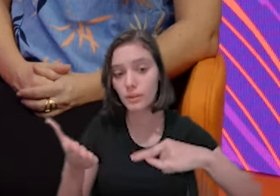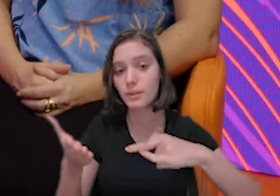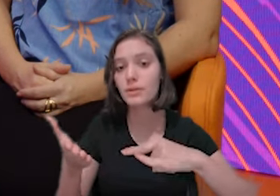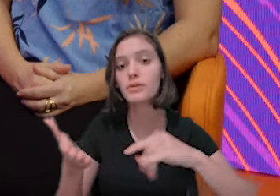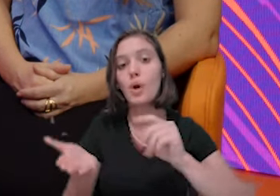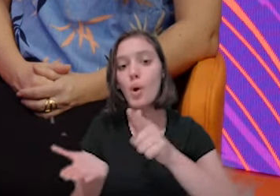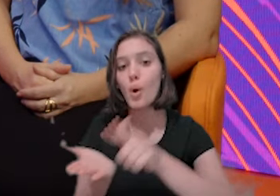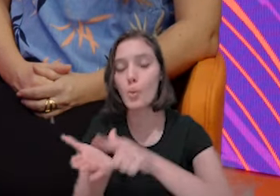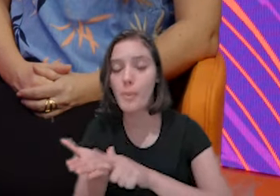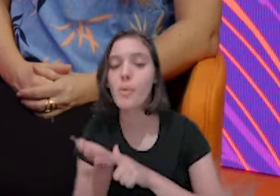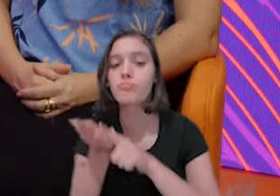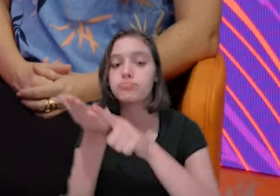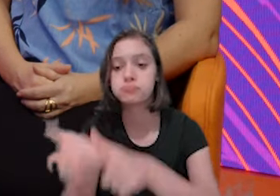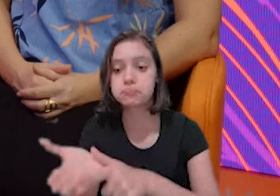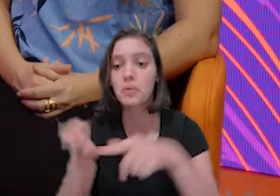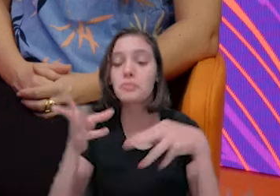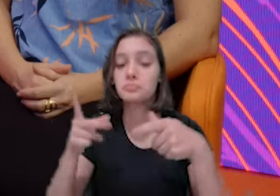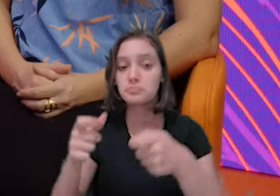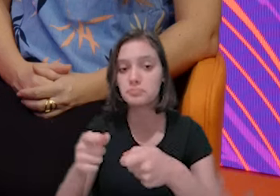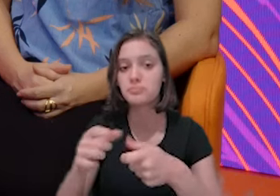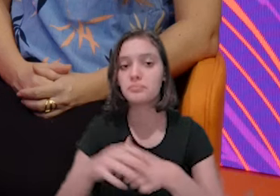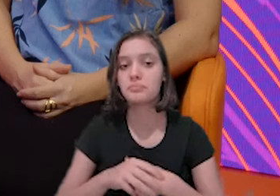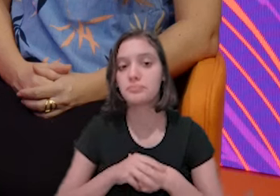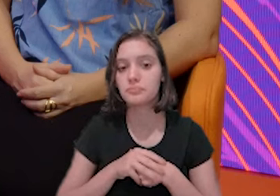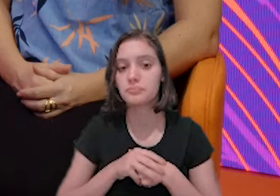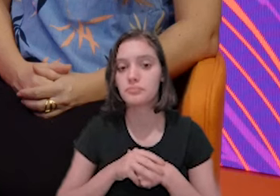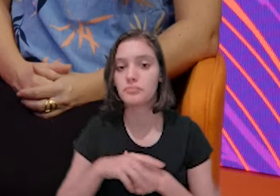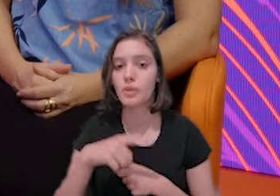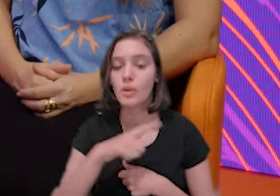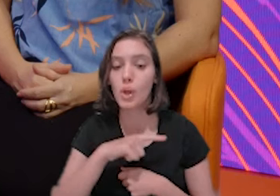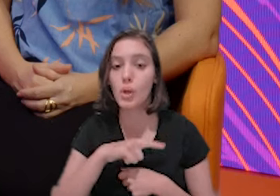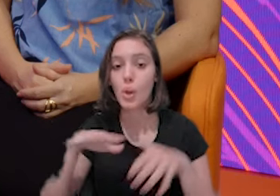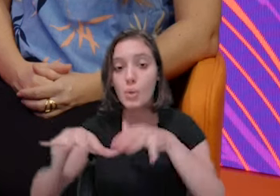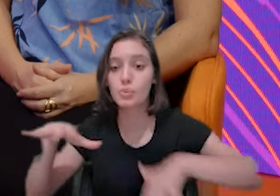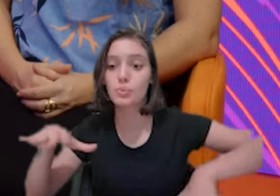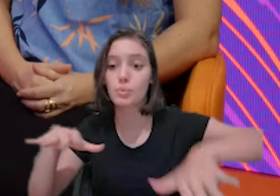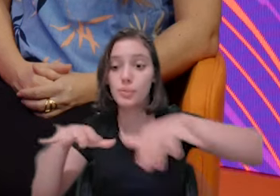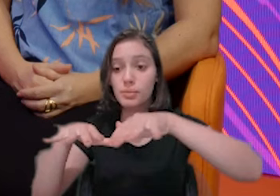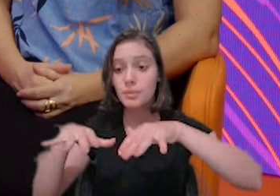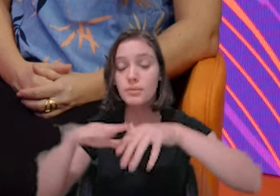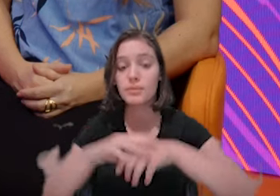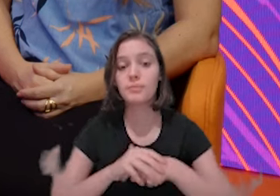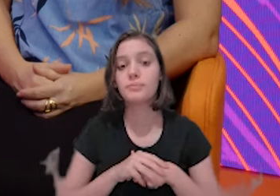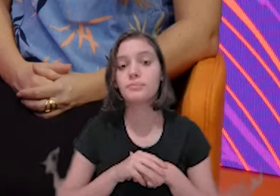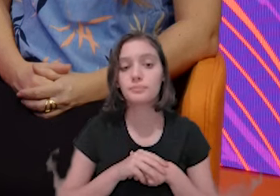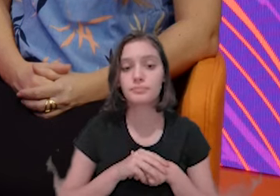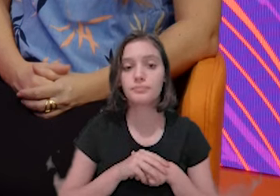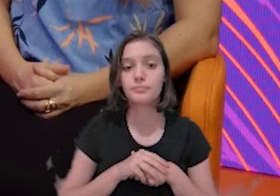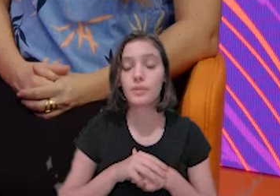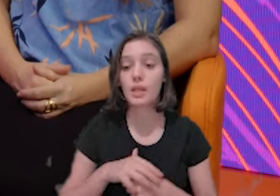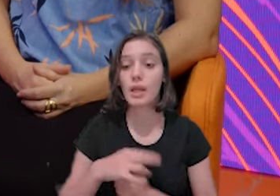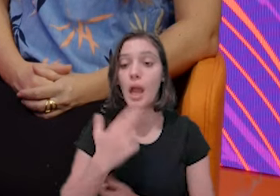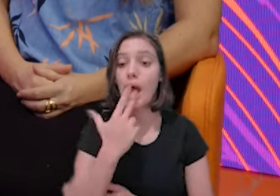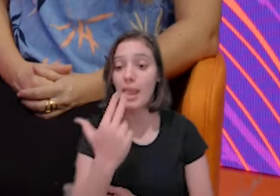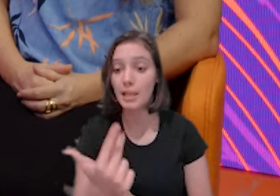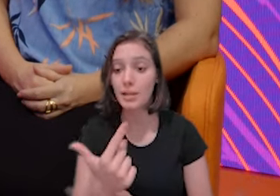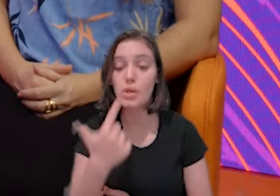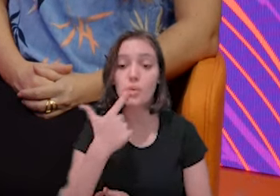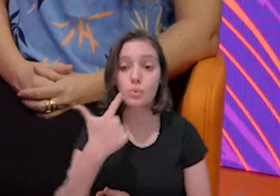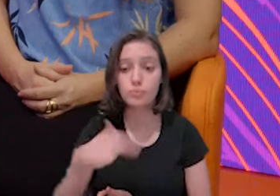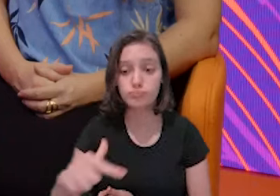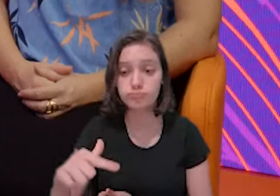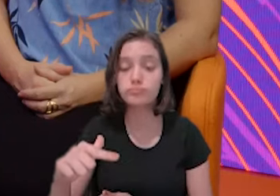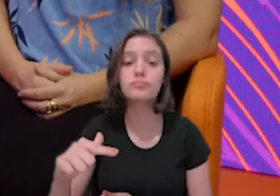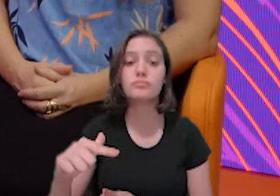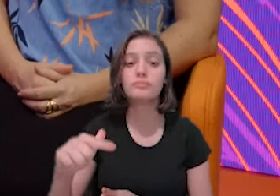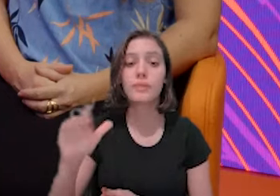no espaço. E a língua, o linguajar, que já ajuda e facilita no entendimento